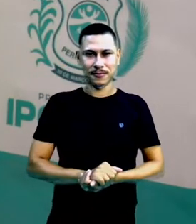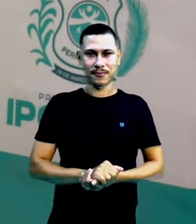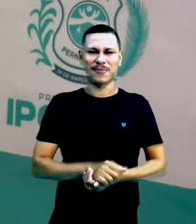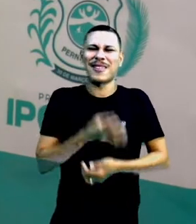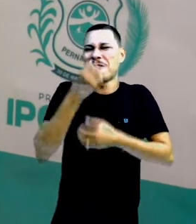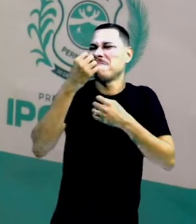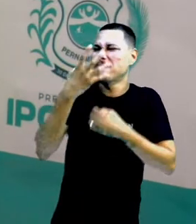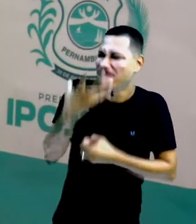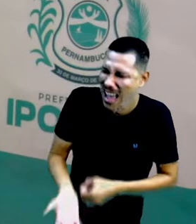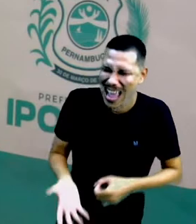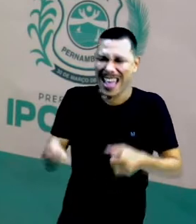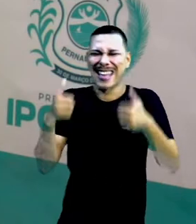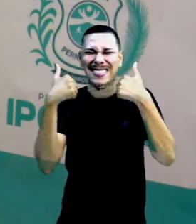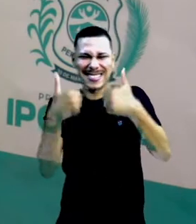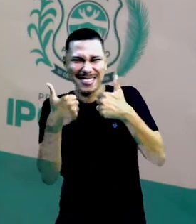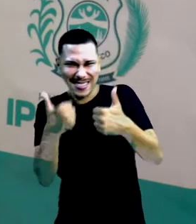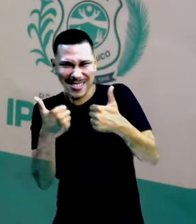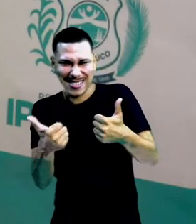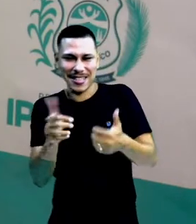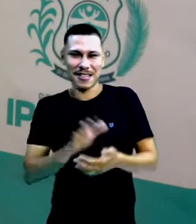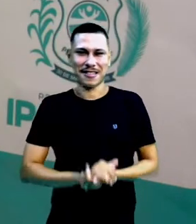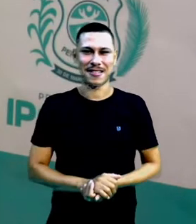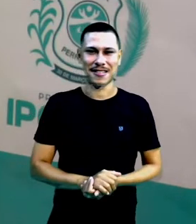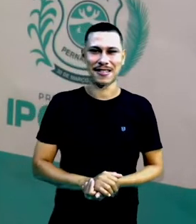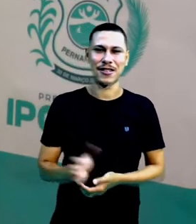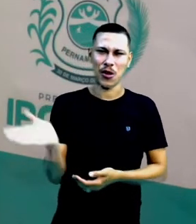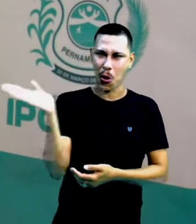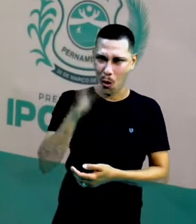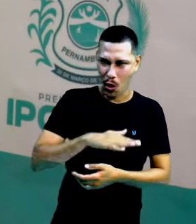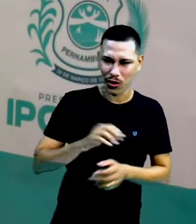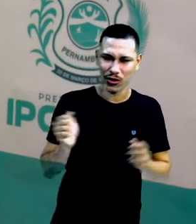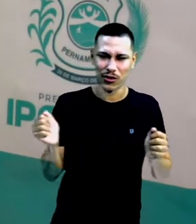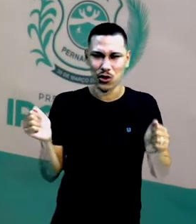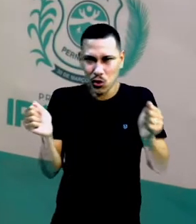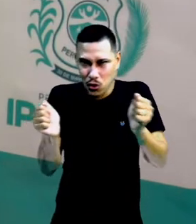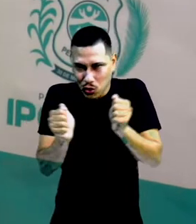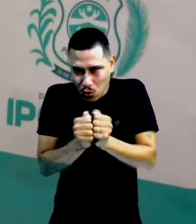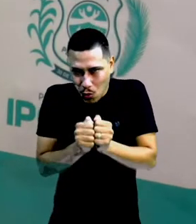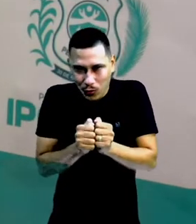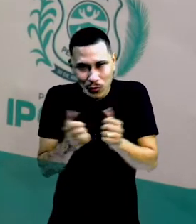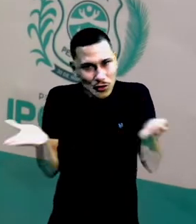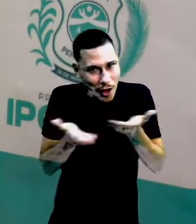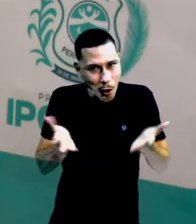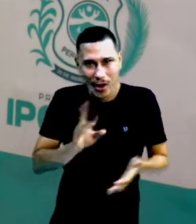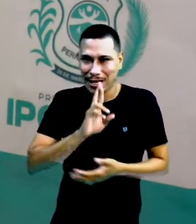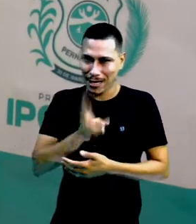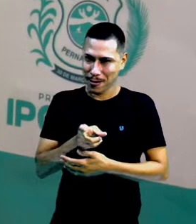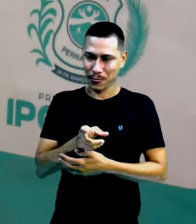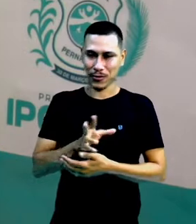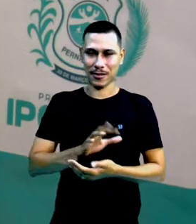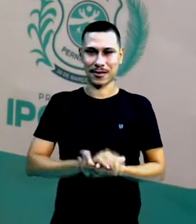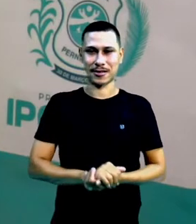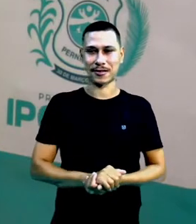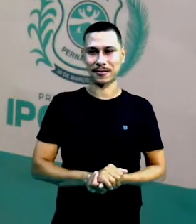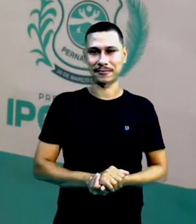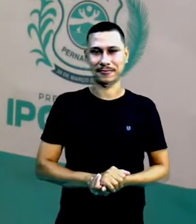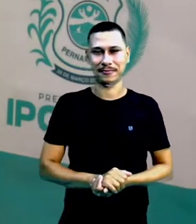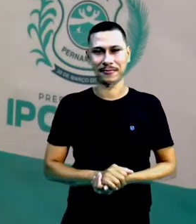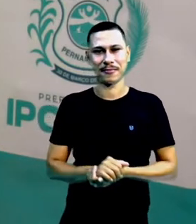Muito bem! Então, vamos juntos responder algumas